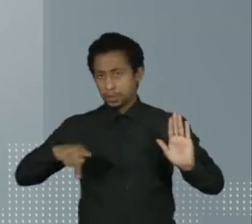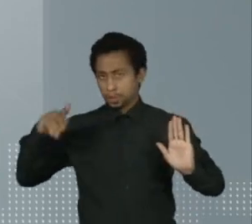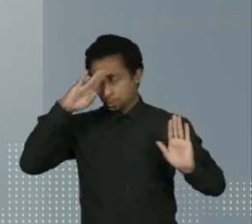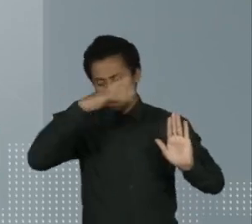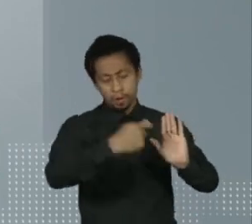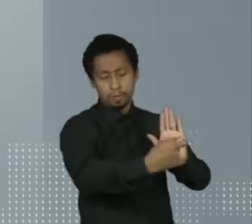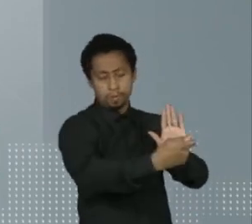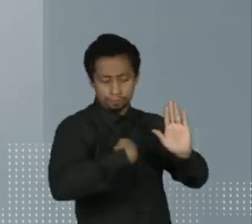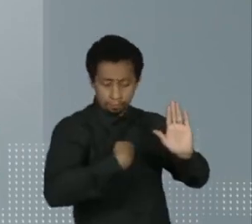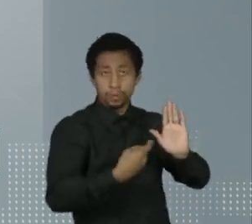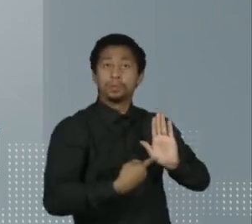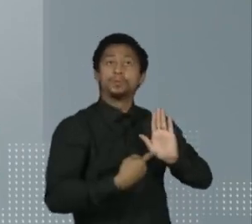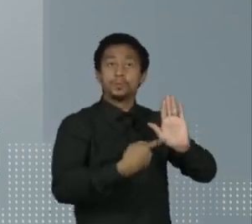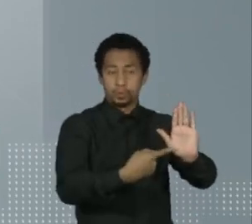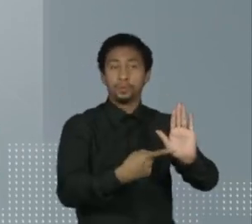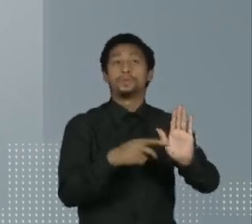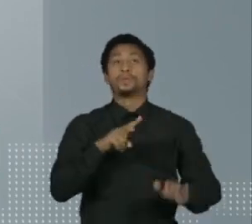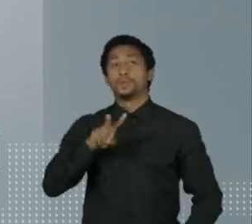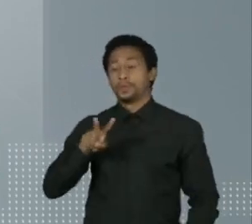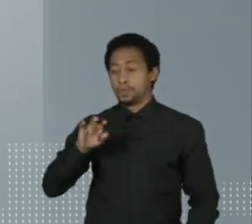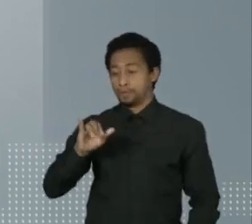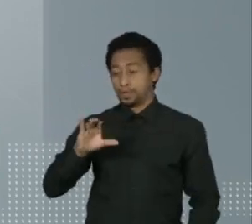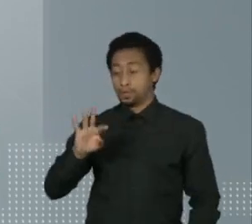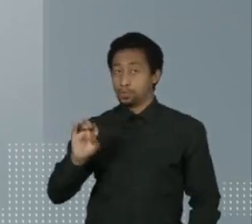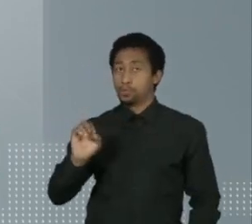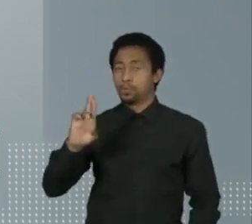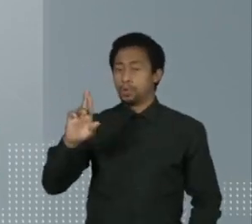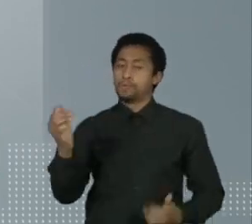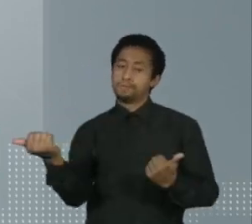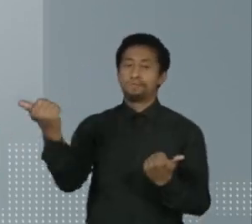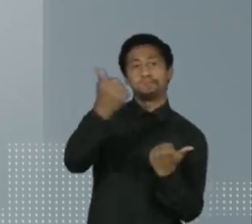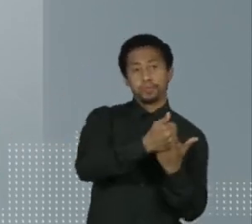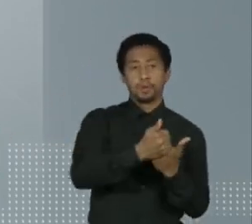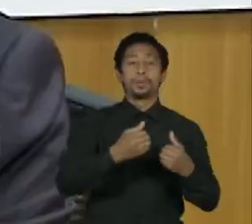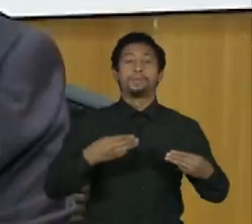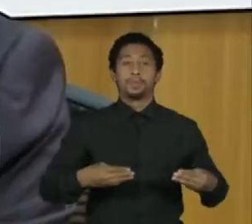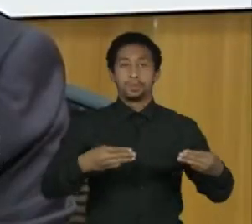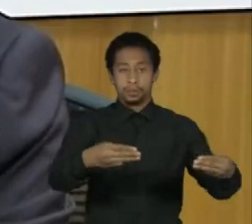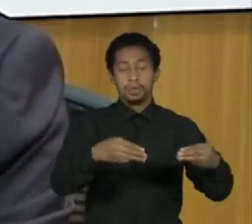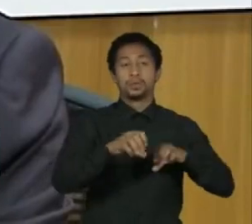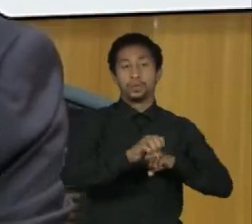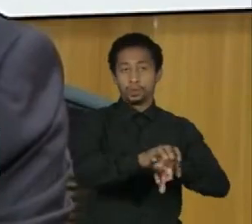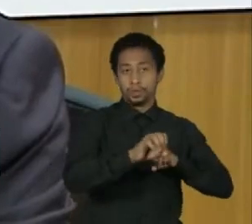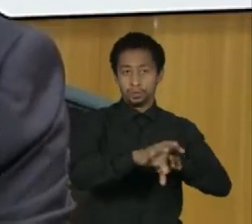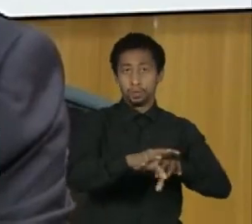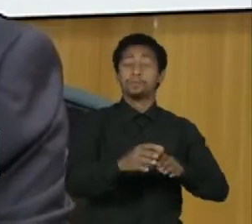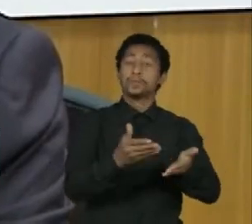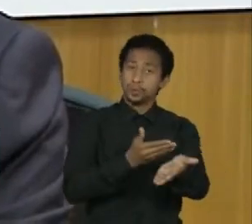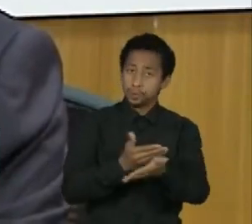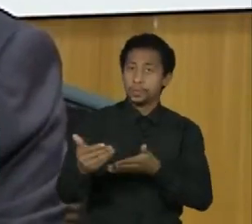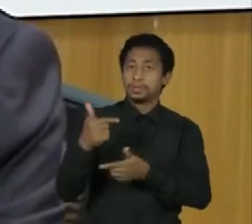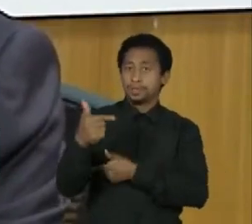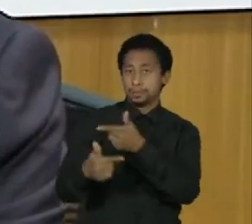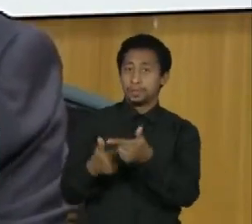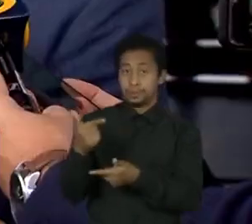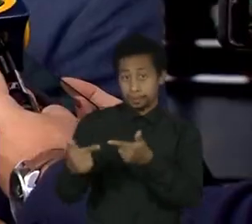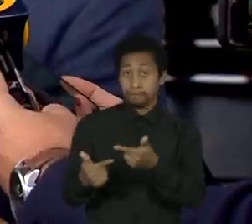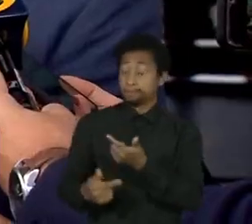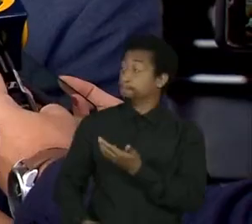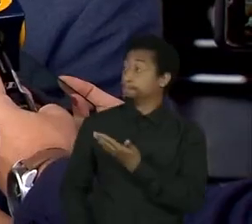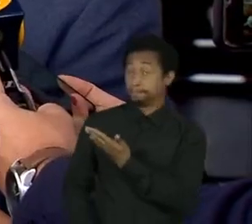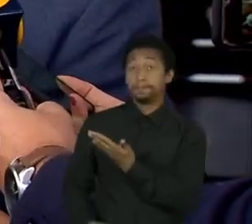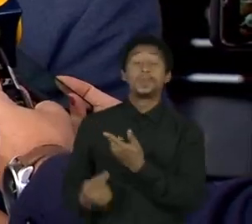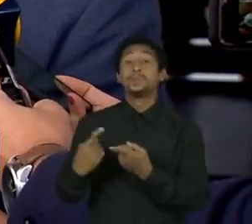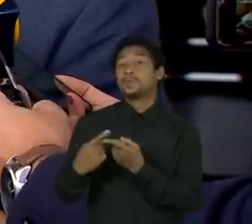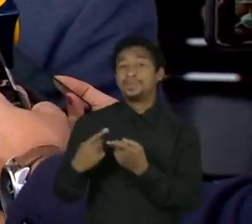Victor Godoy foi nomeado para ocupar interinamente o cargo de ministro da educação. Victor assume a pasta depois do pedido de exoneração